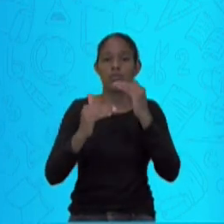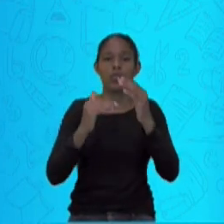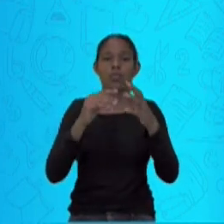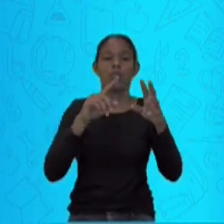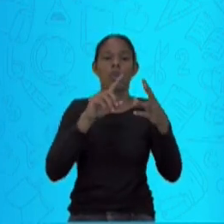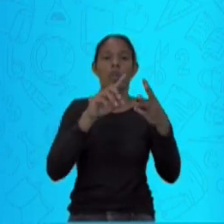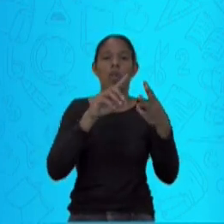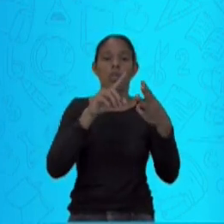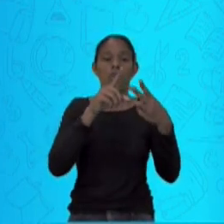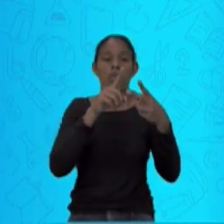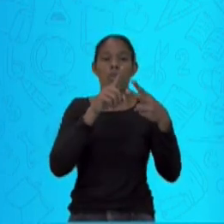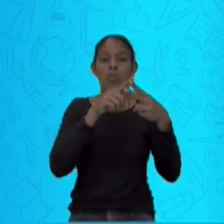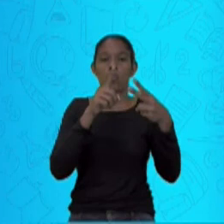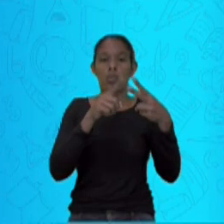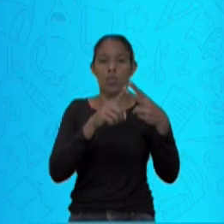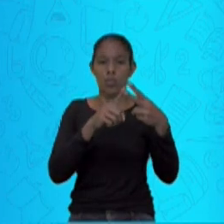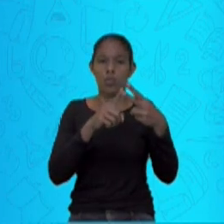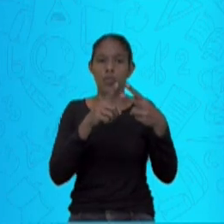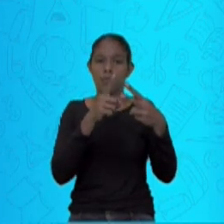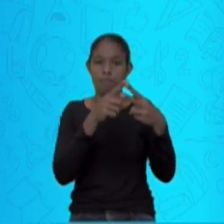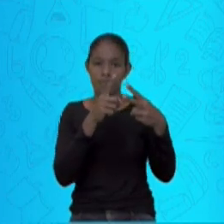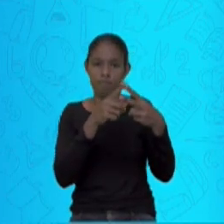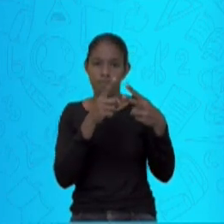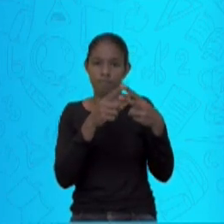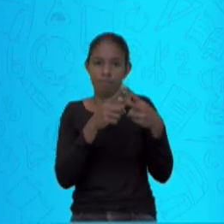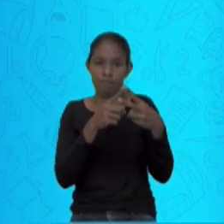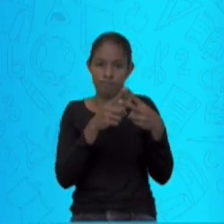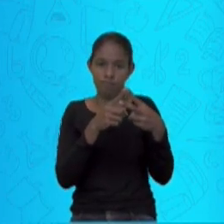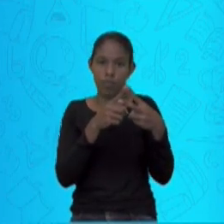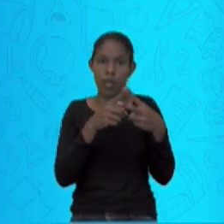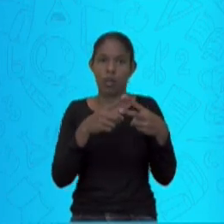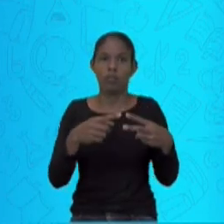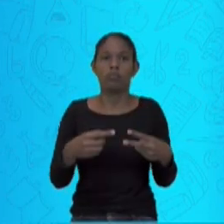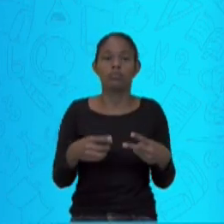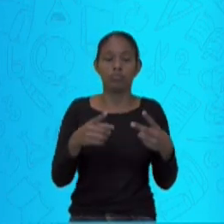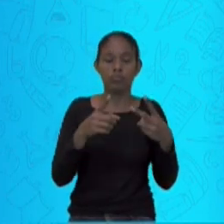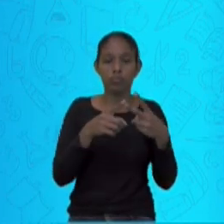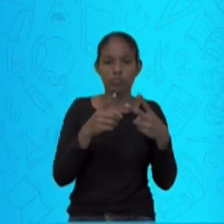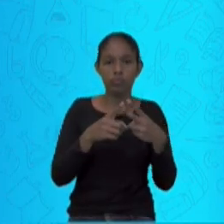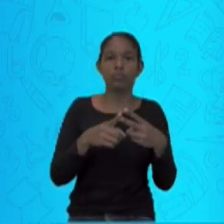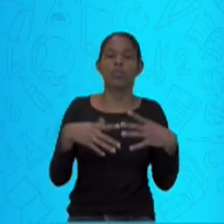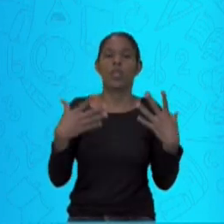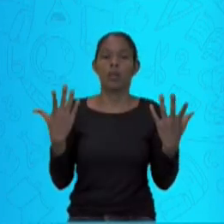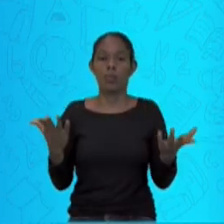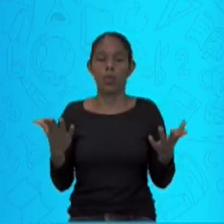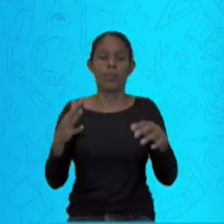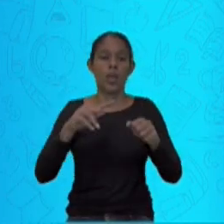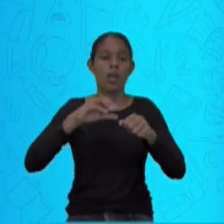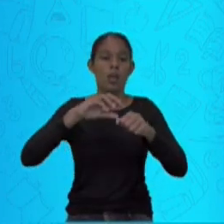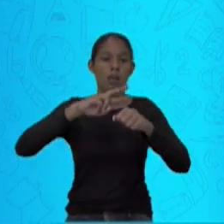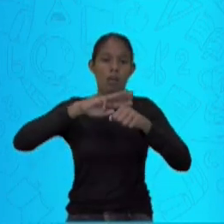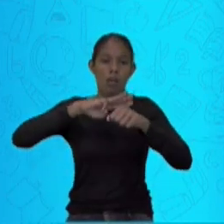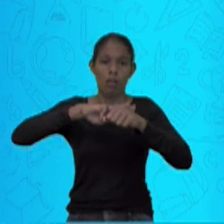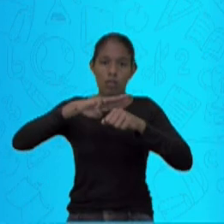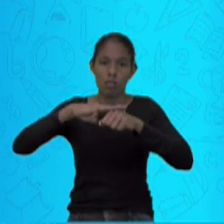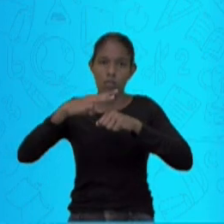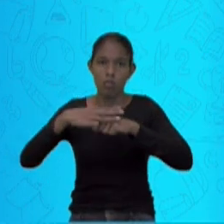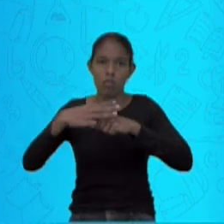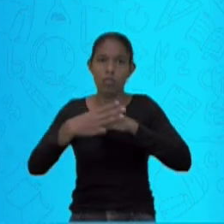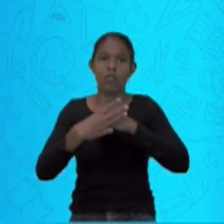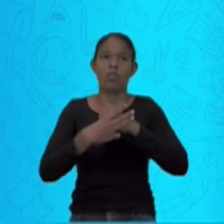subaguda e a fase crônica. A chikungunya tem caráter epidêmico com elevada taxa de morbidade